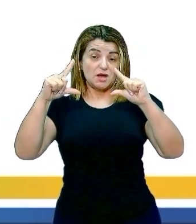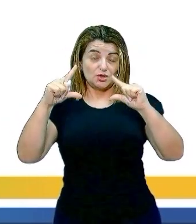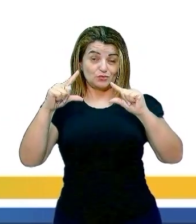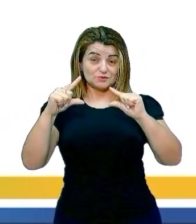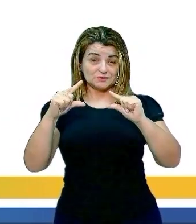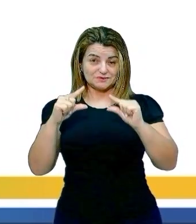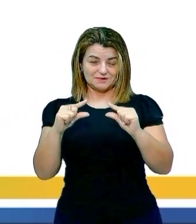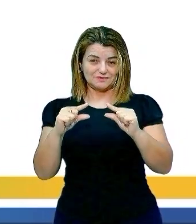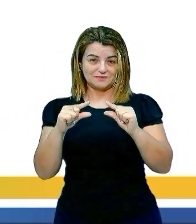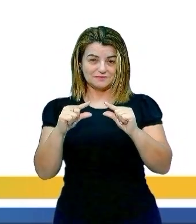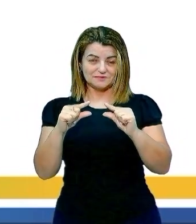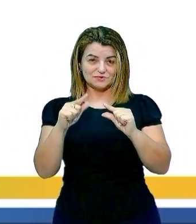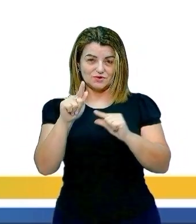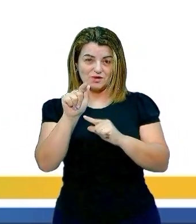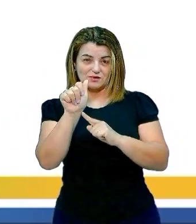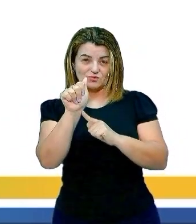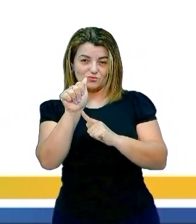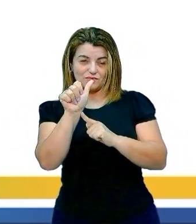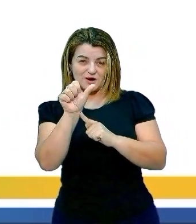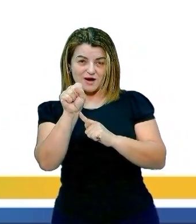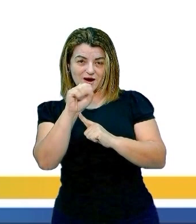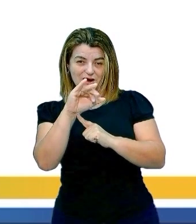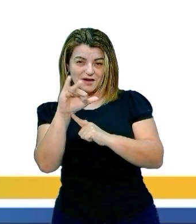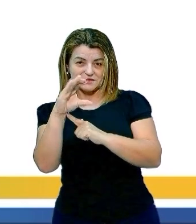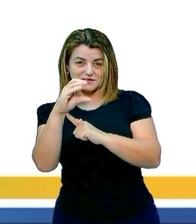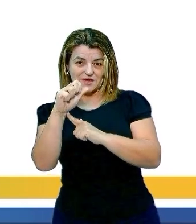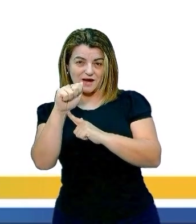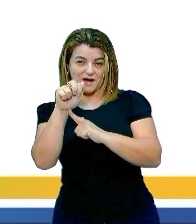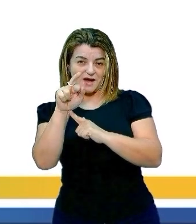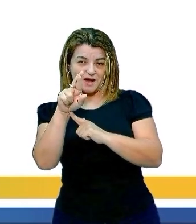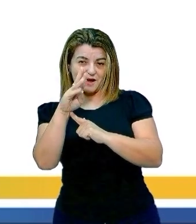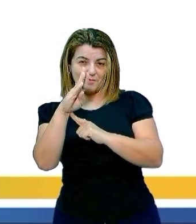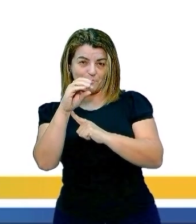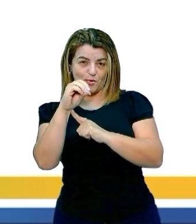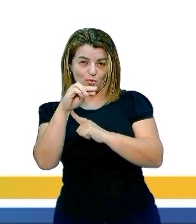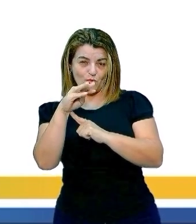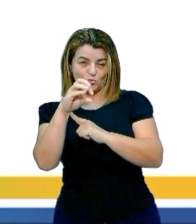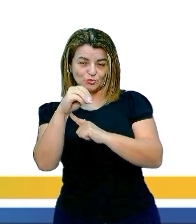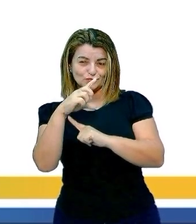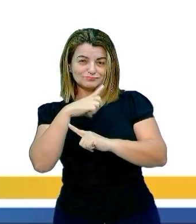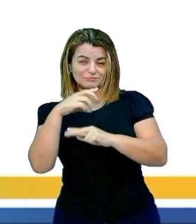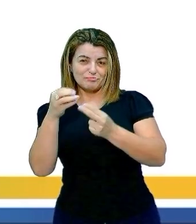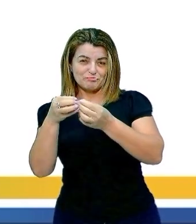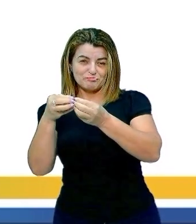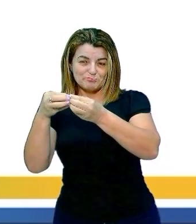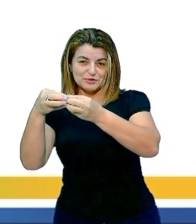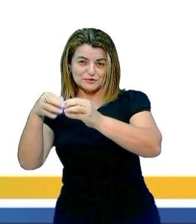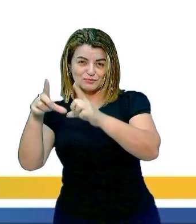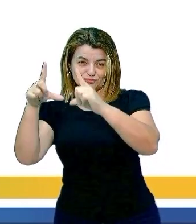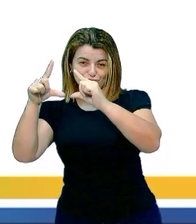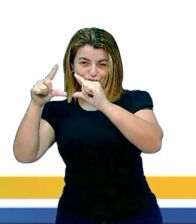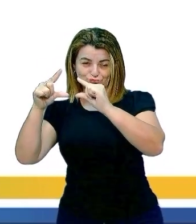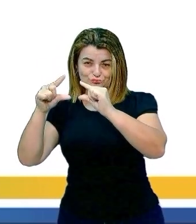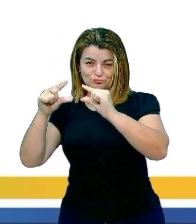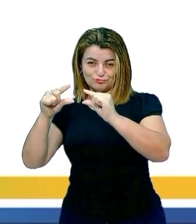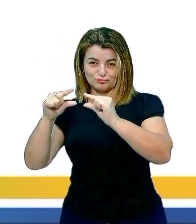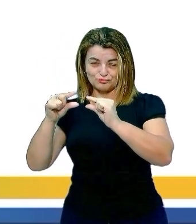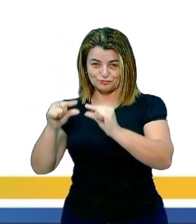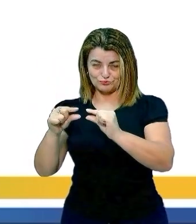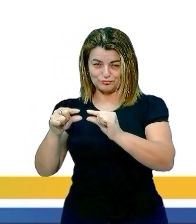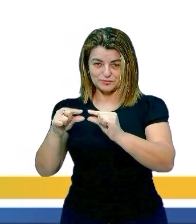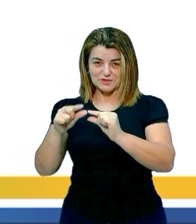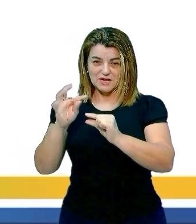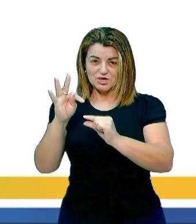concentração de gás carbônico nos oceanos, provocando redução da taxa fotossintética do